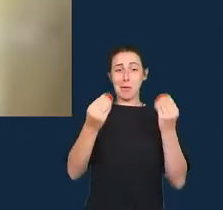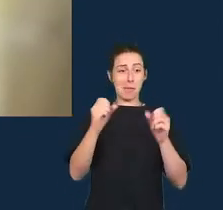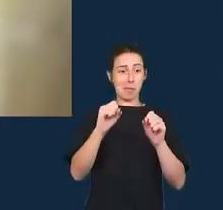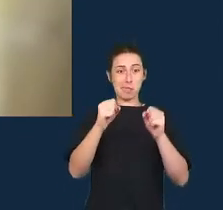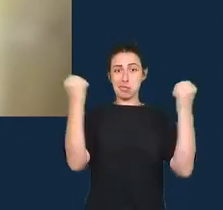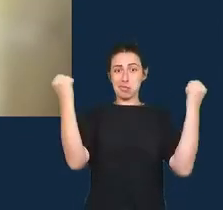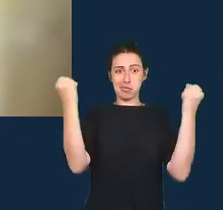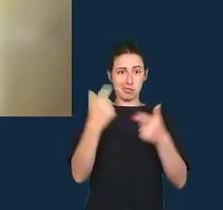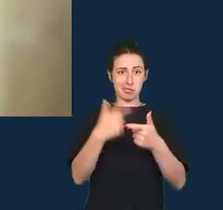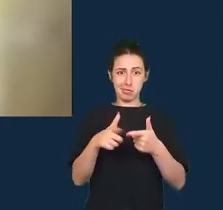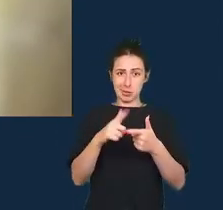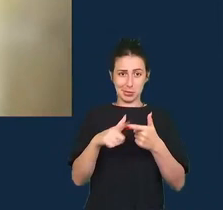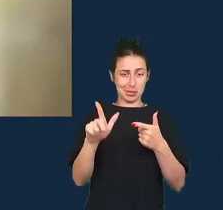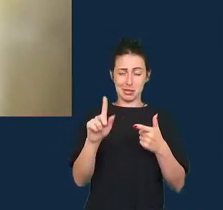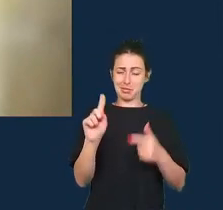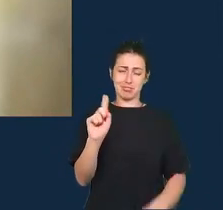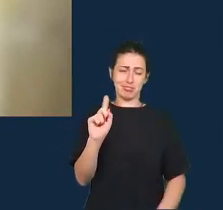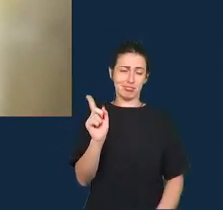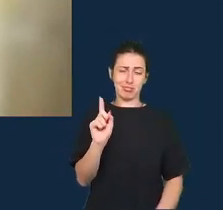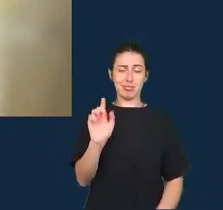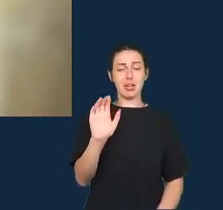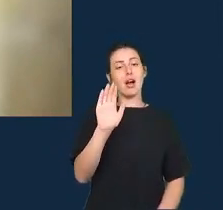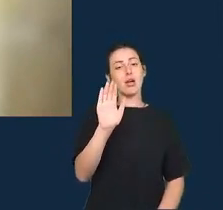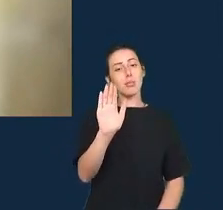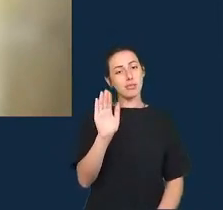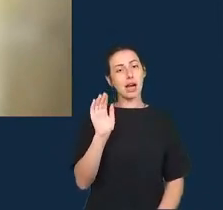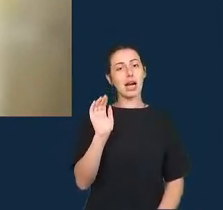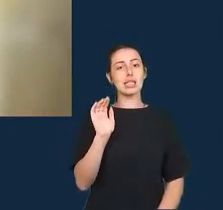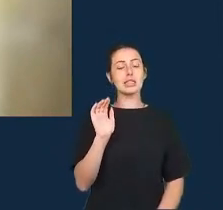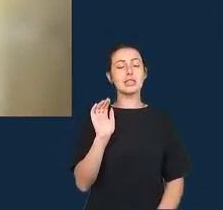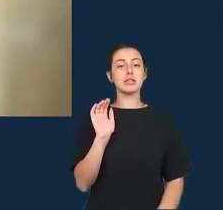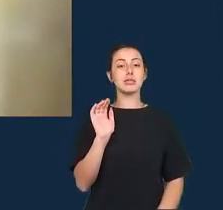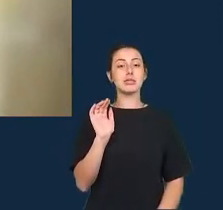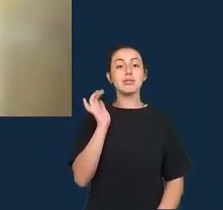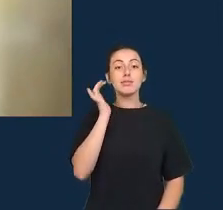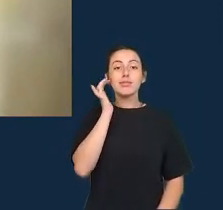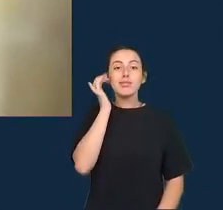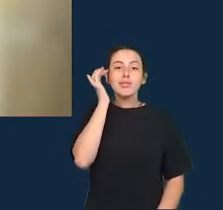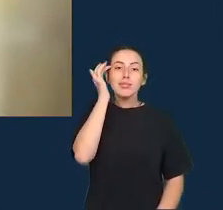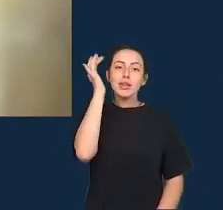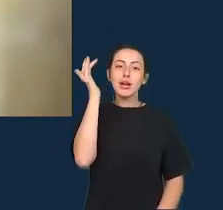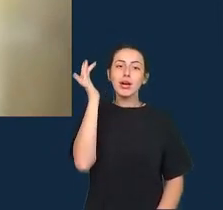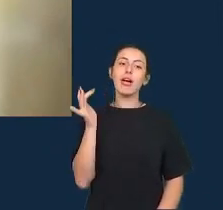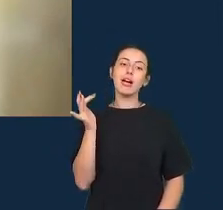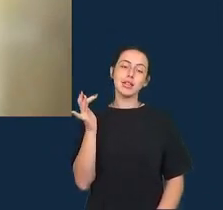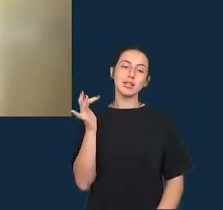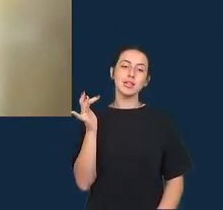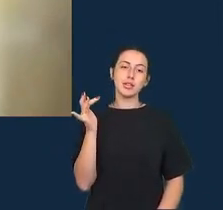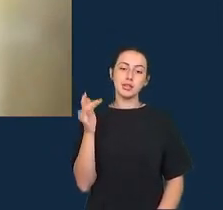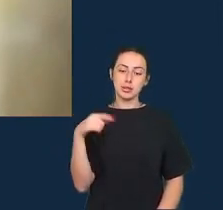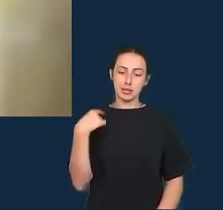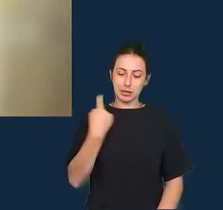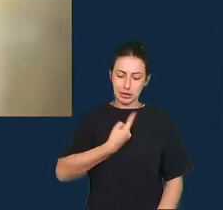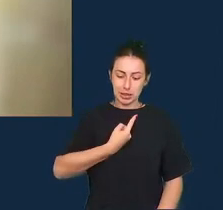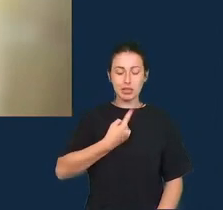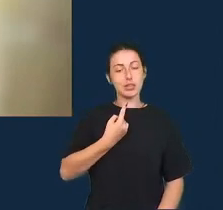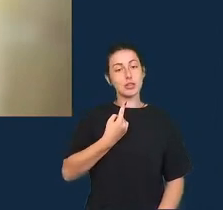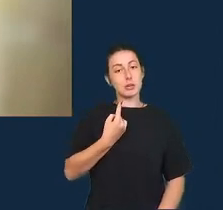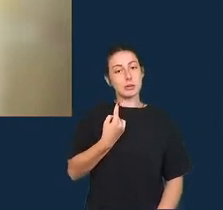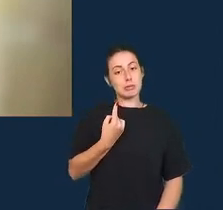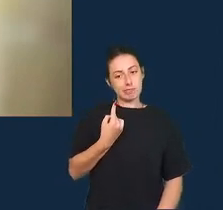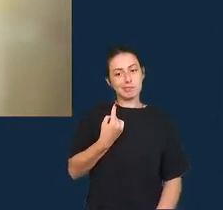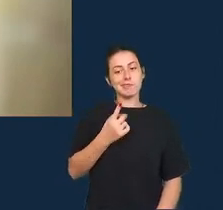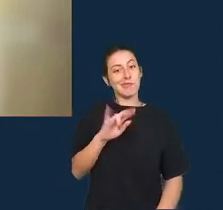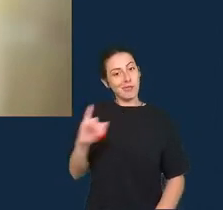dentro das redações mas eu digo que isso vai necessariamente mudar por